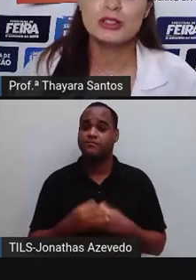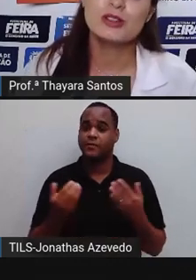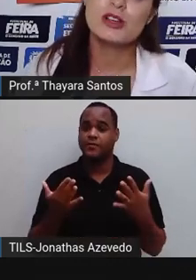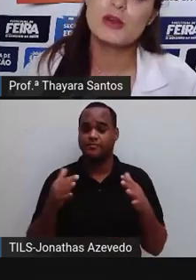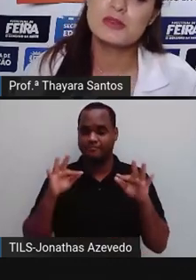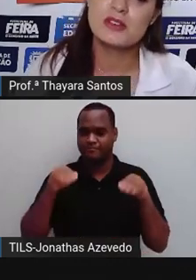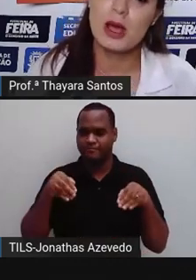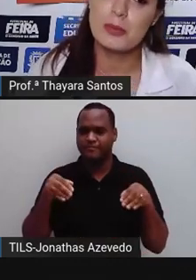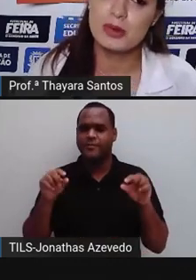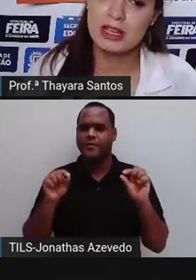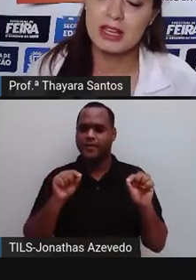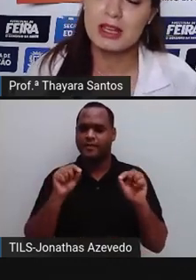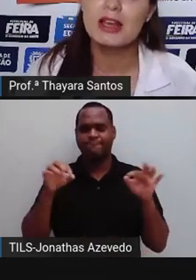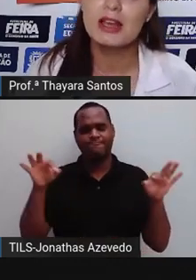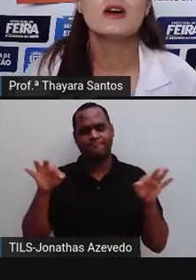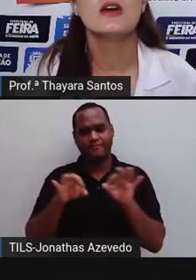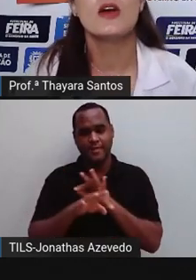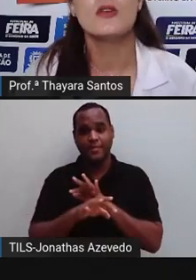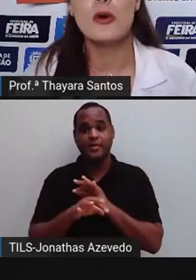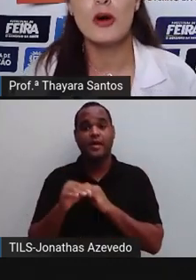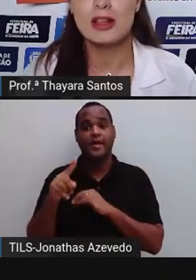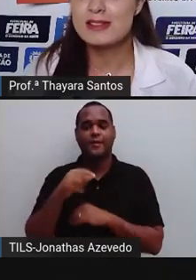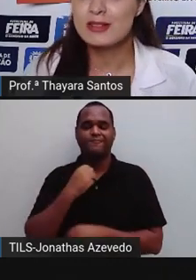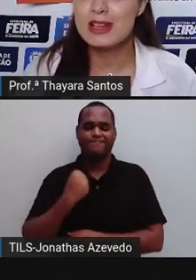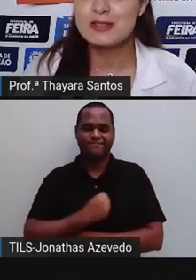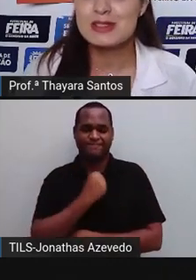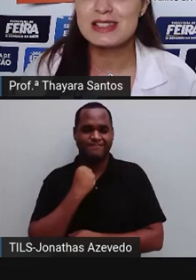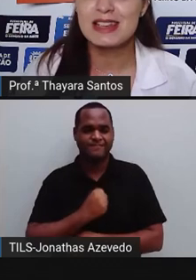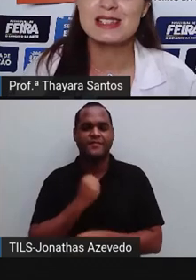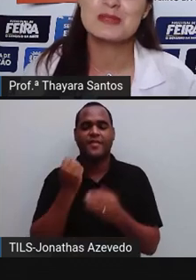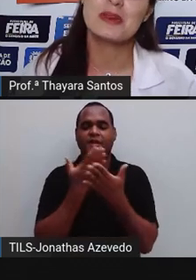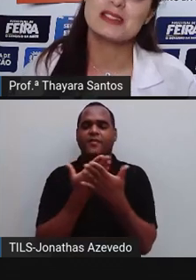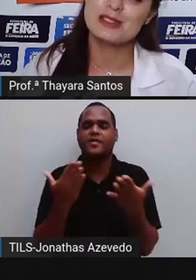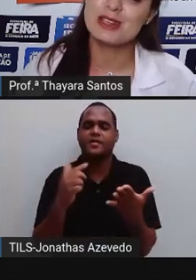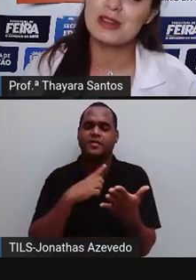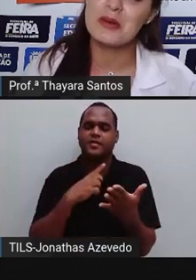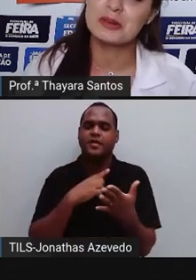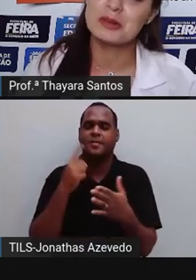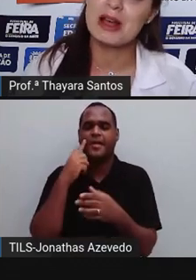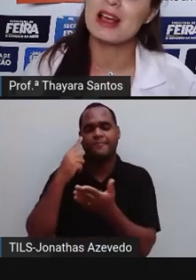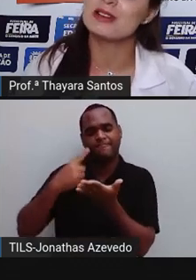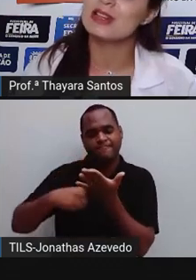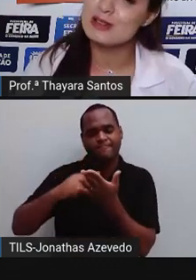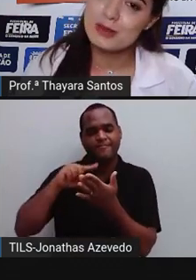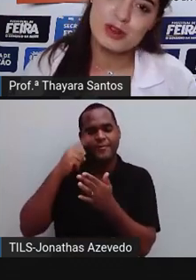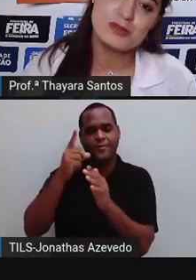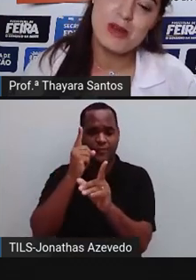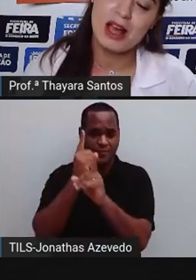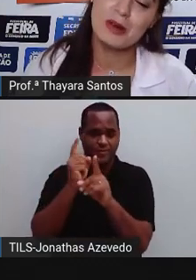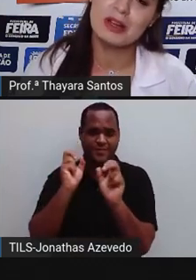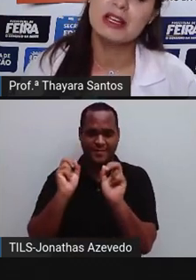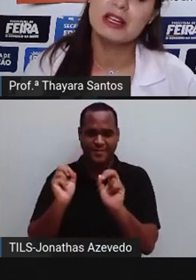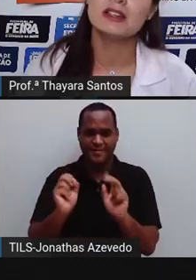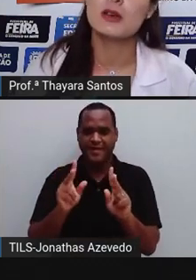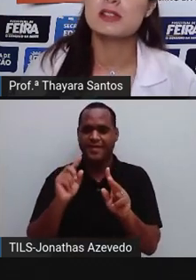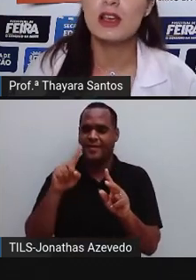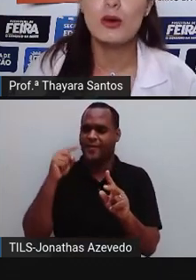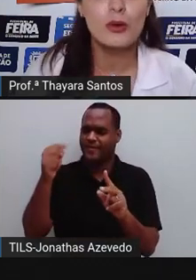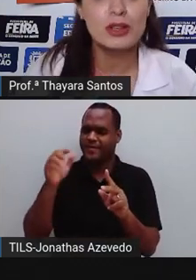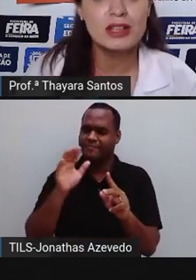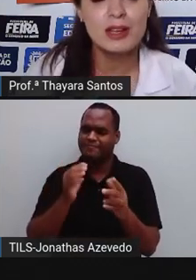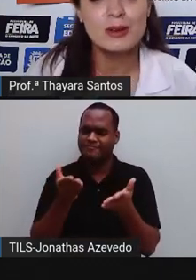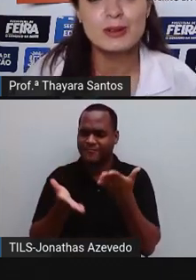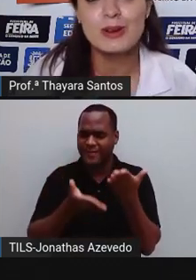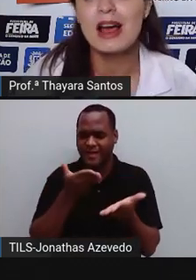Por hoje, nós vamos ficar por aqui. Eu vou morrer de saudade de vocês, mas a gente já tem encontro marcado na nossa próxima aula. Então,